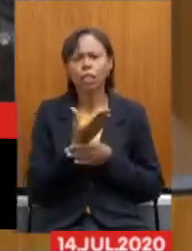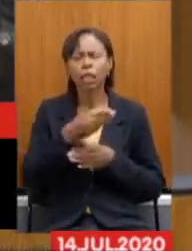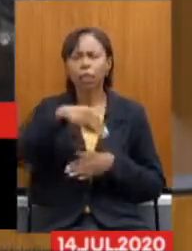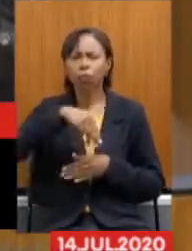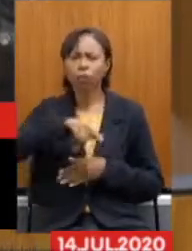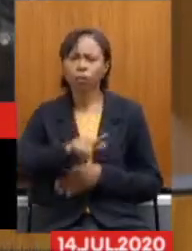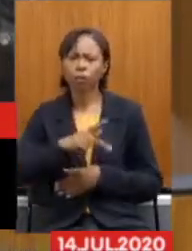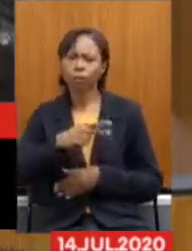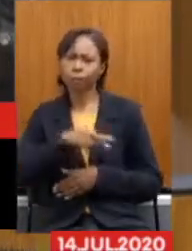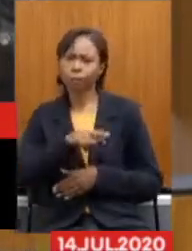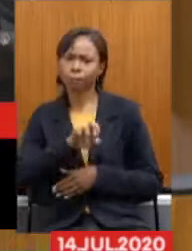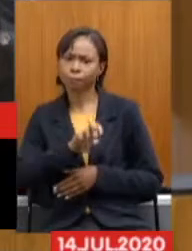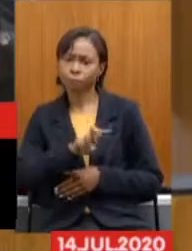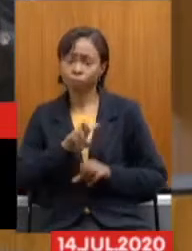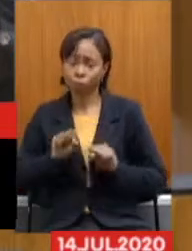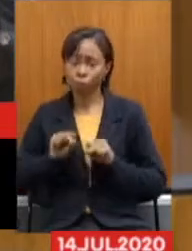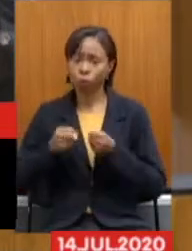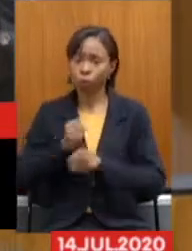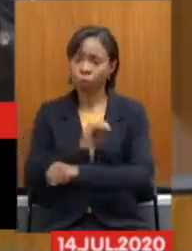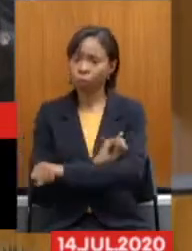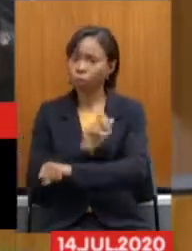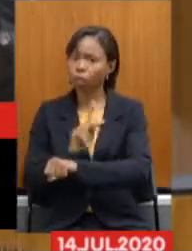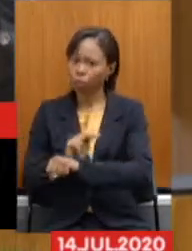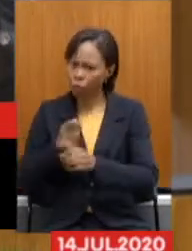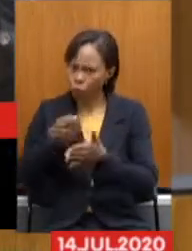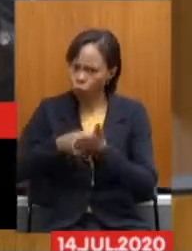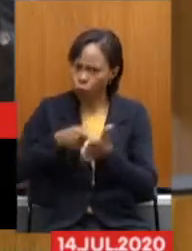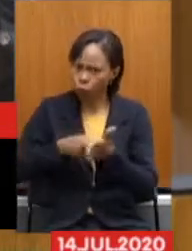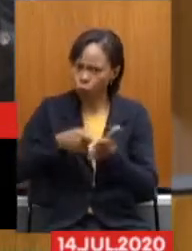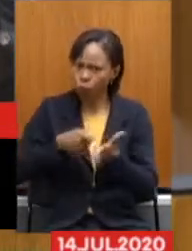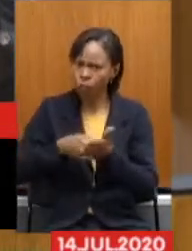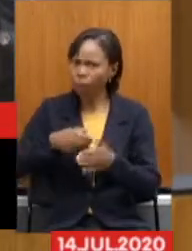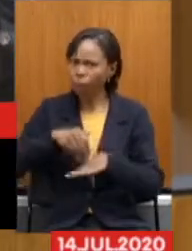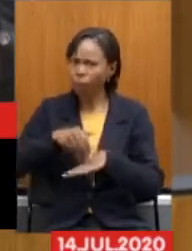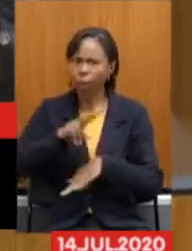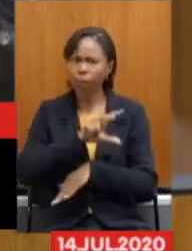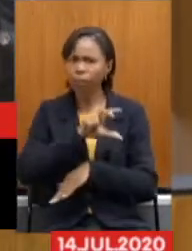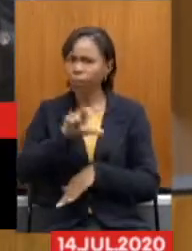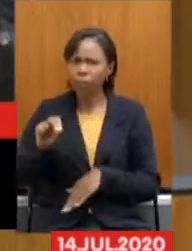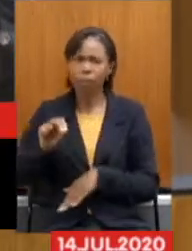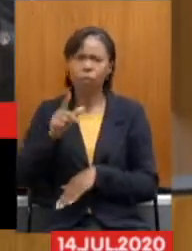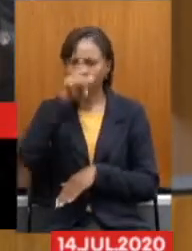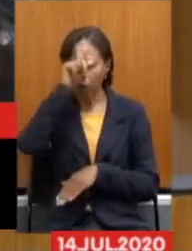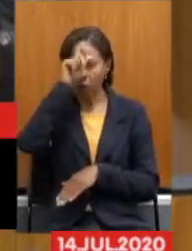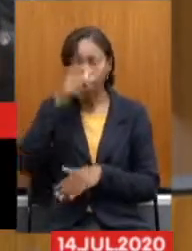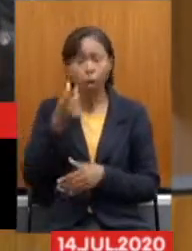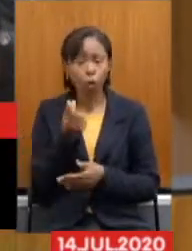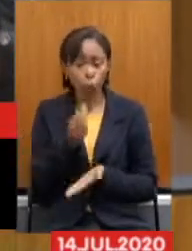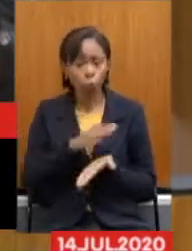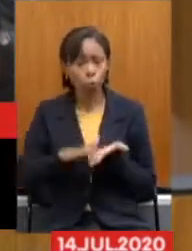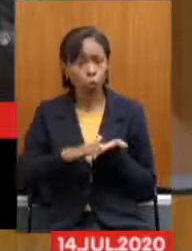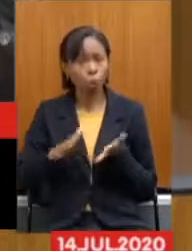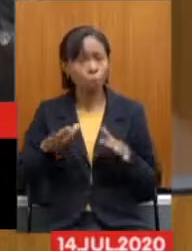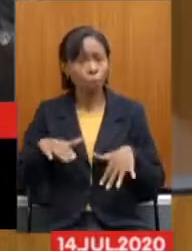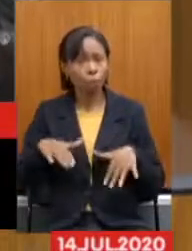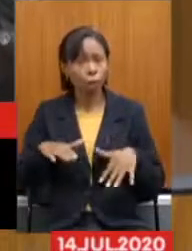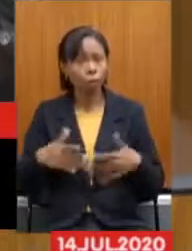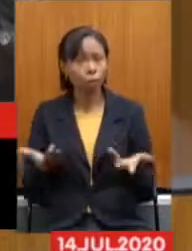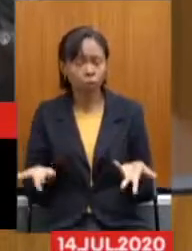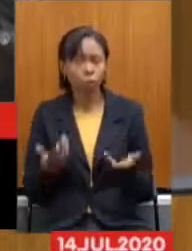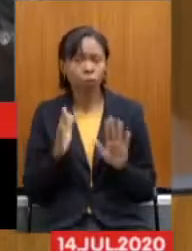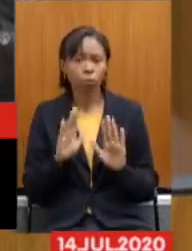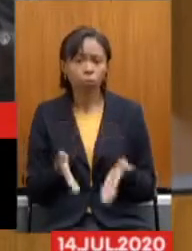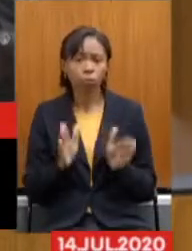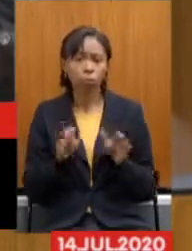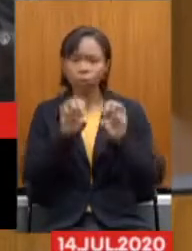fortalece o Ipseng em suas atribuições. Vamos voltar com mais de 500 leitos no hospital. O custo é barato, pois já existem os